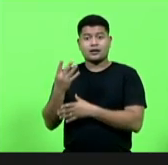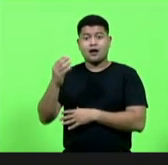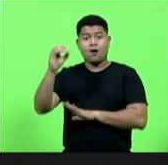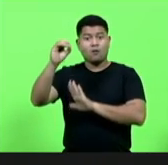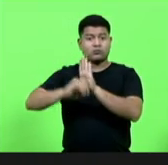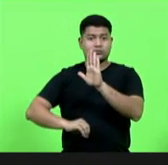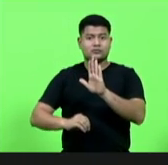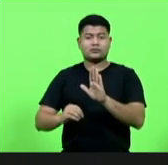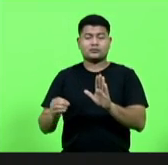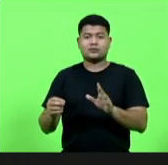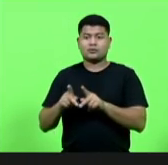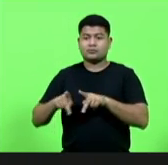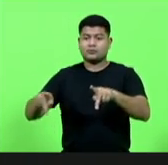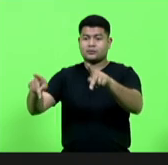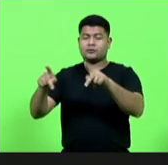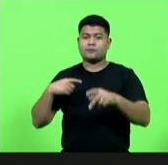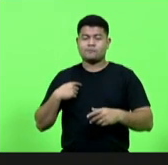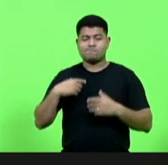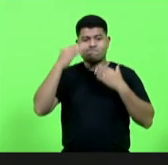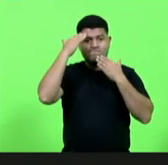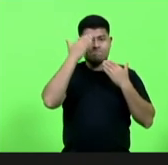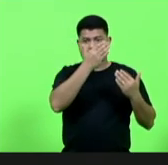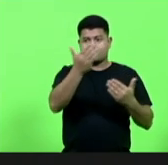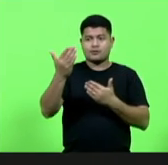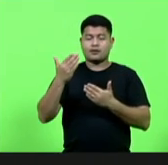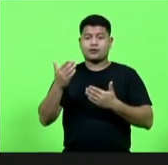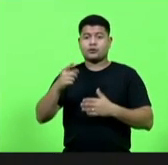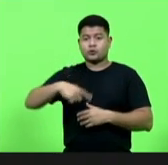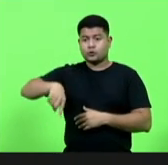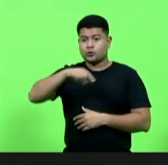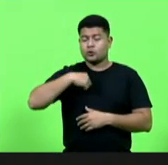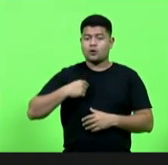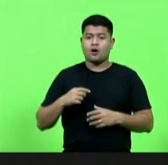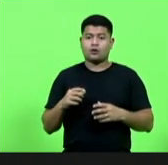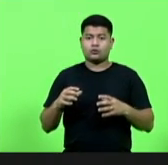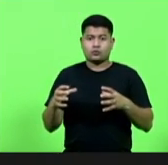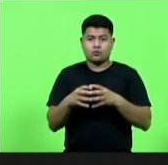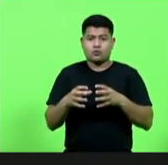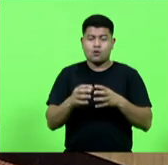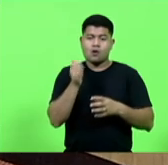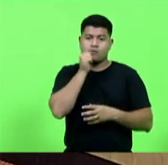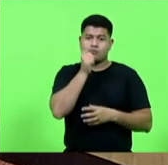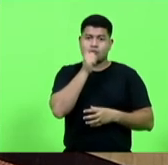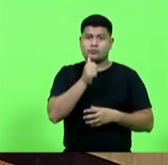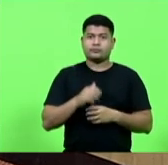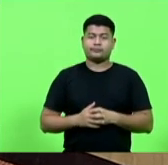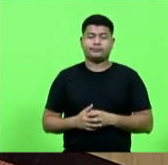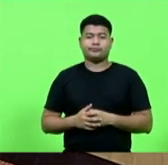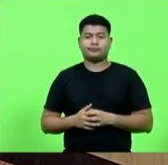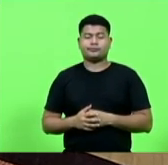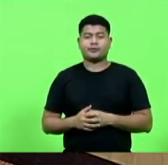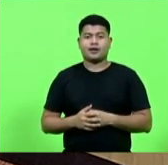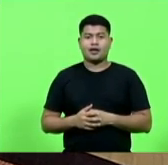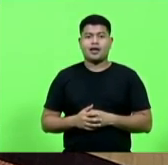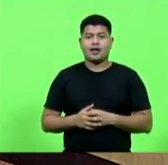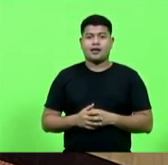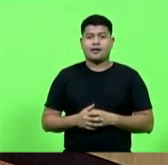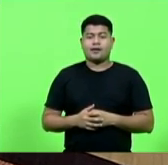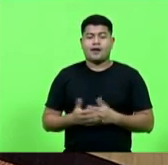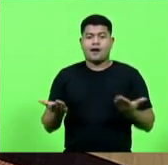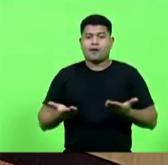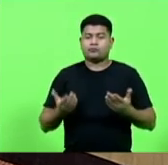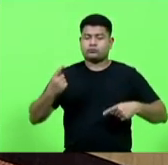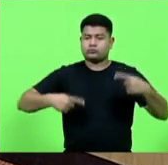Muito obrigada, colegas, e nós todas da bancada contamos com o voto de vocês. Escutei a matéria com a palavra o deputado Jessé Lopes.